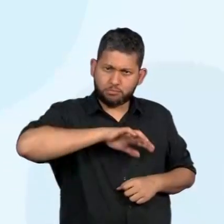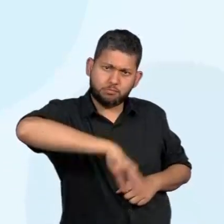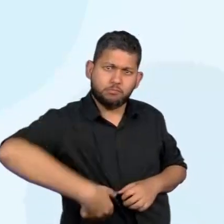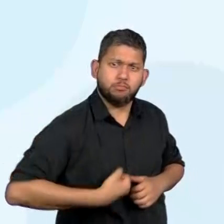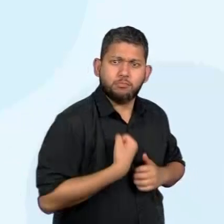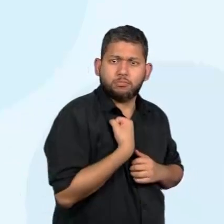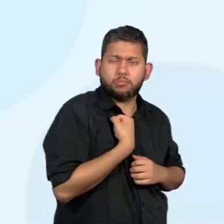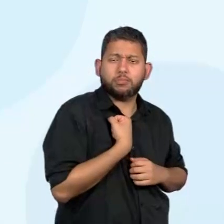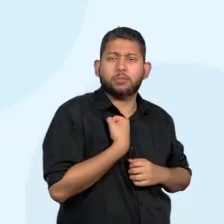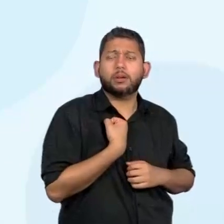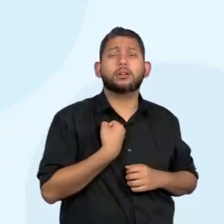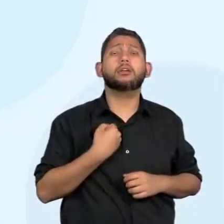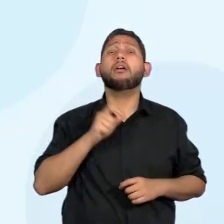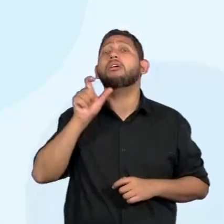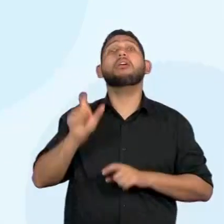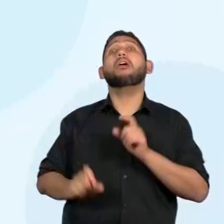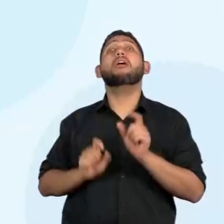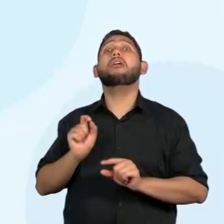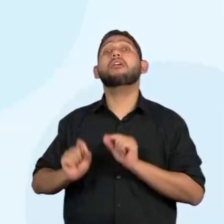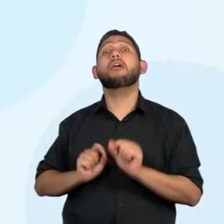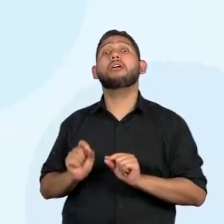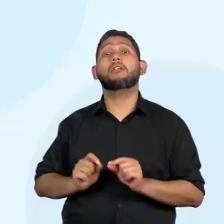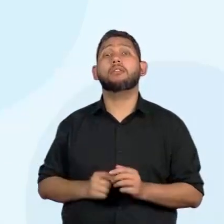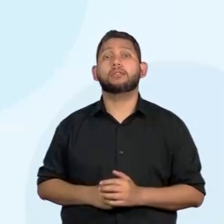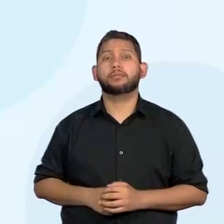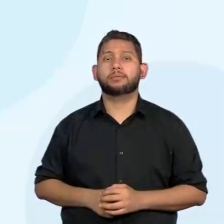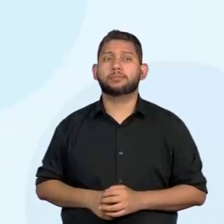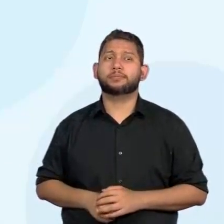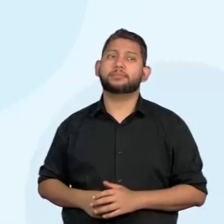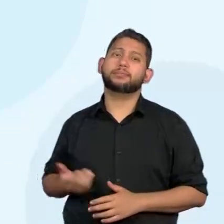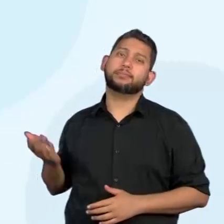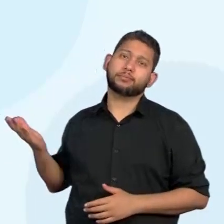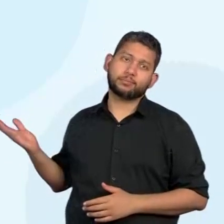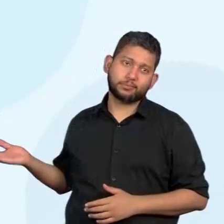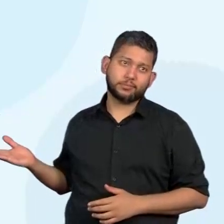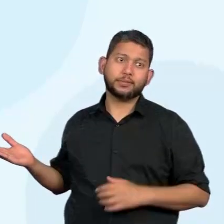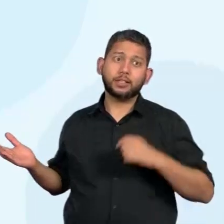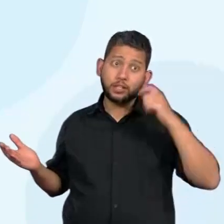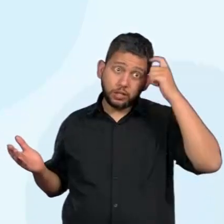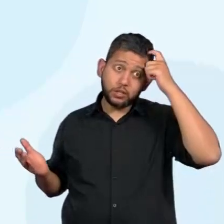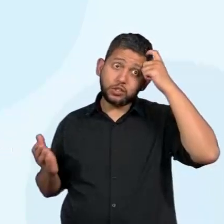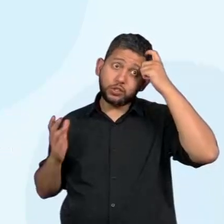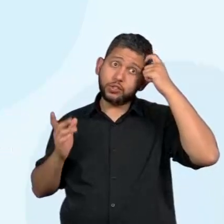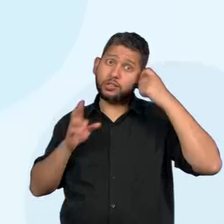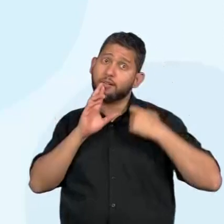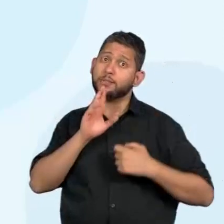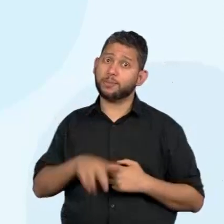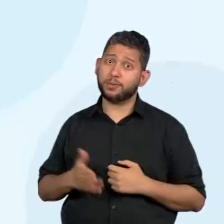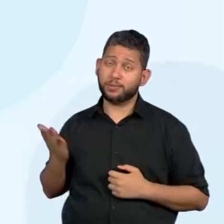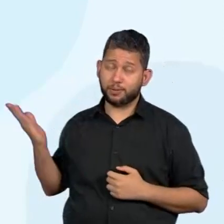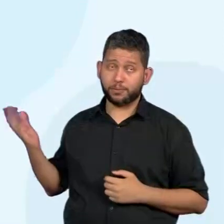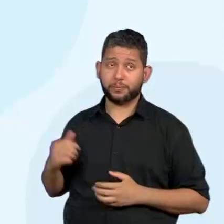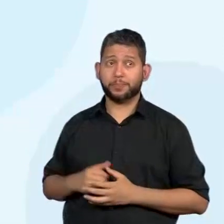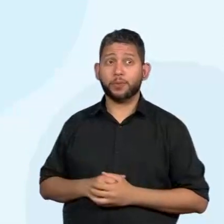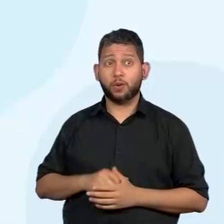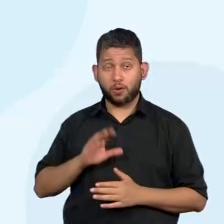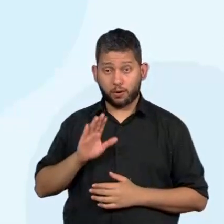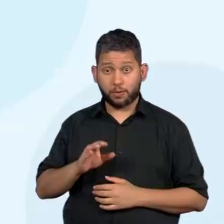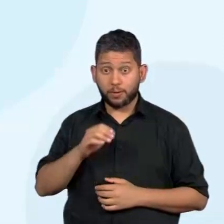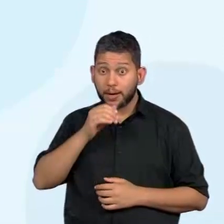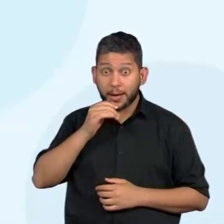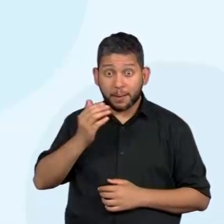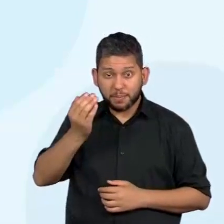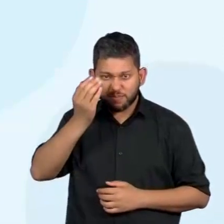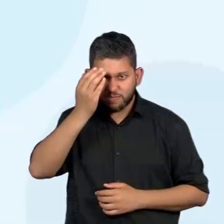de quem, né? Isso mesmo, de quem? A própria pergunta aí, o enunciado já traz a resposta. Fala que foi quando os